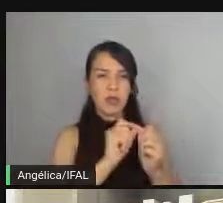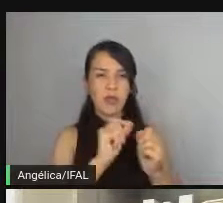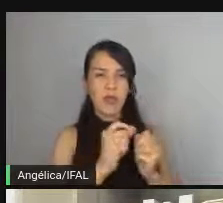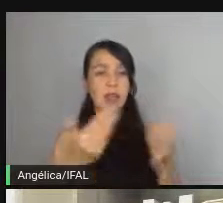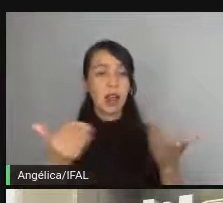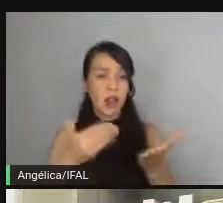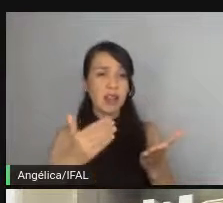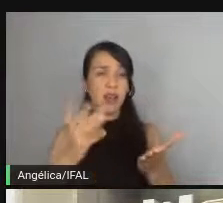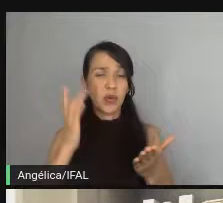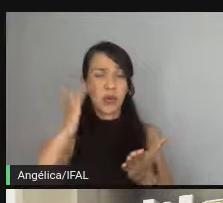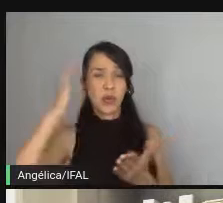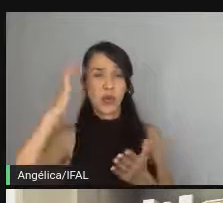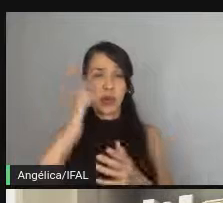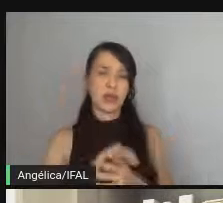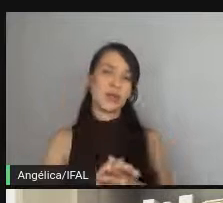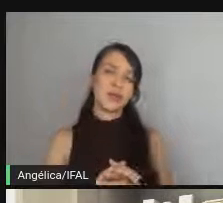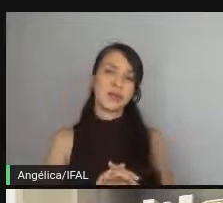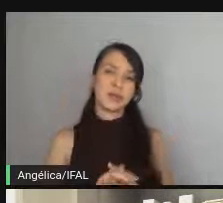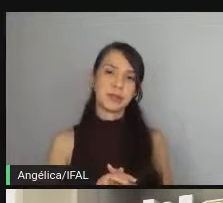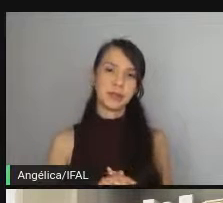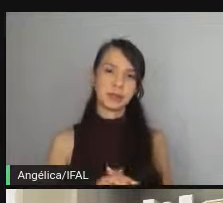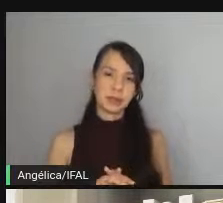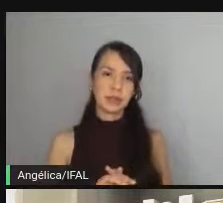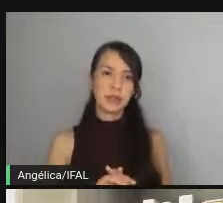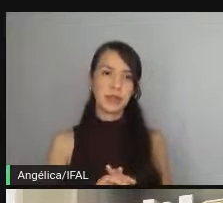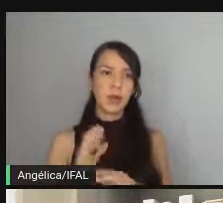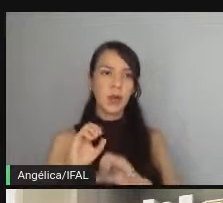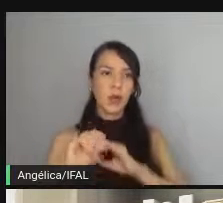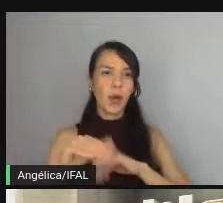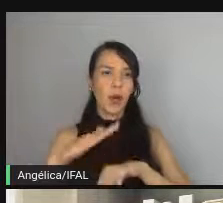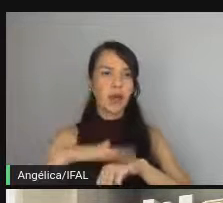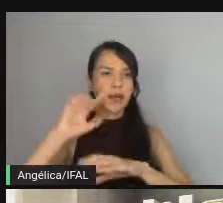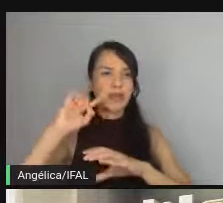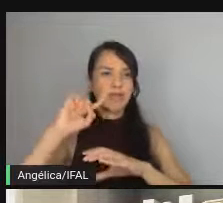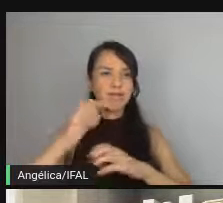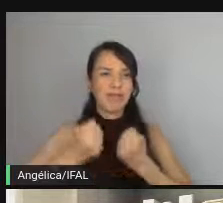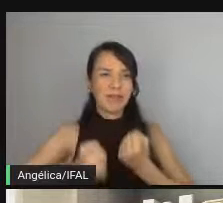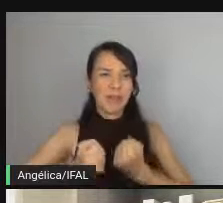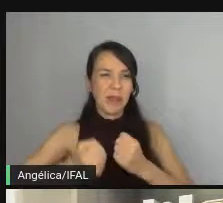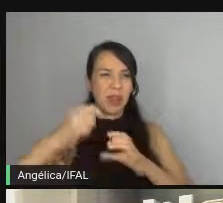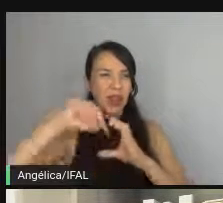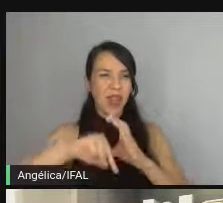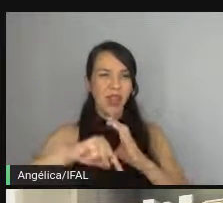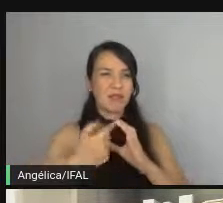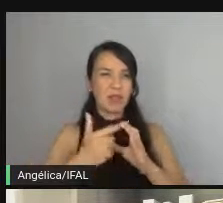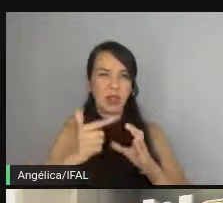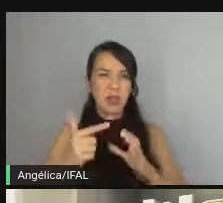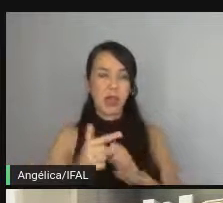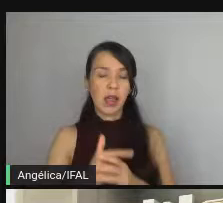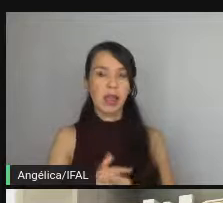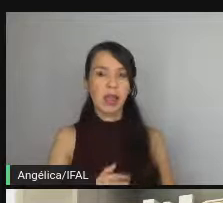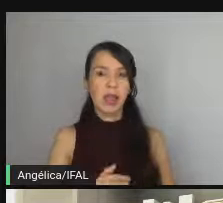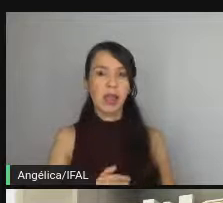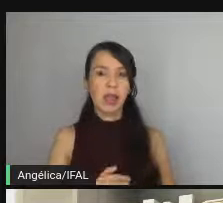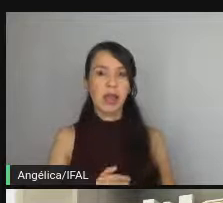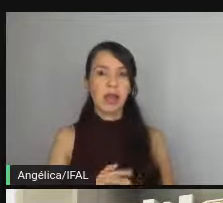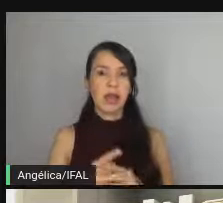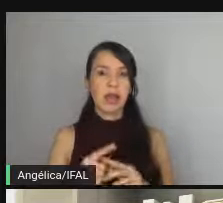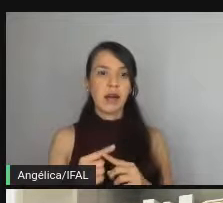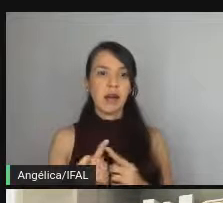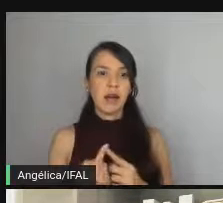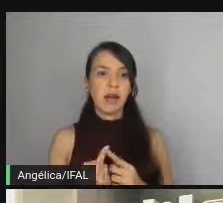até hoje eu acho que aulas mais densas não tem tanto assim né então